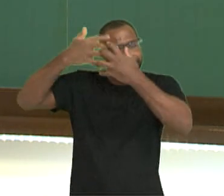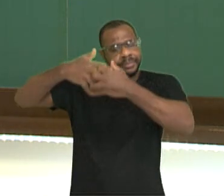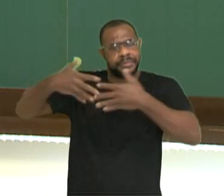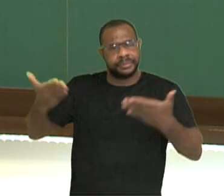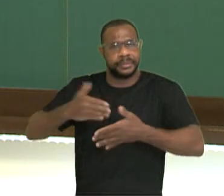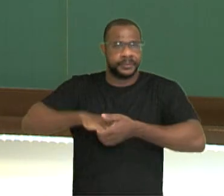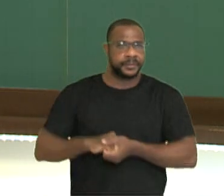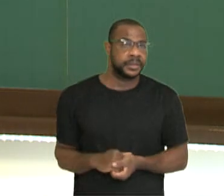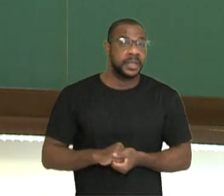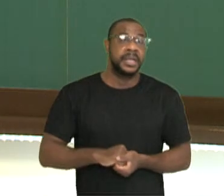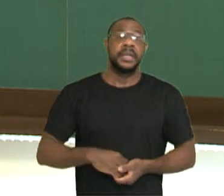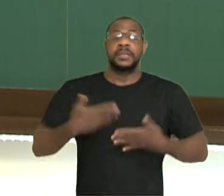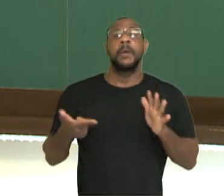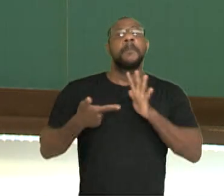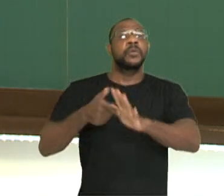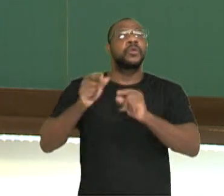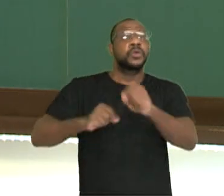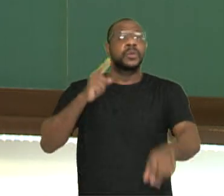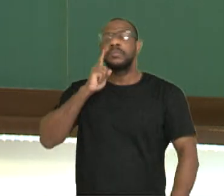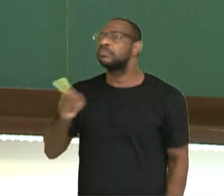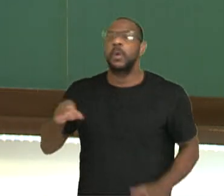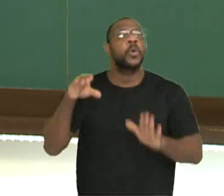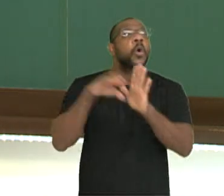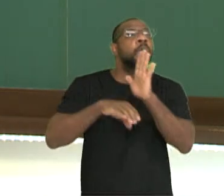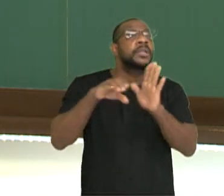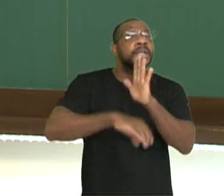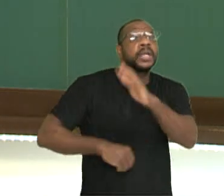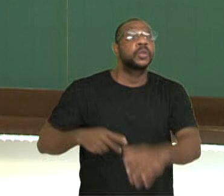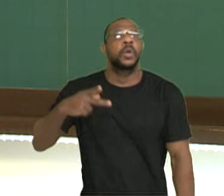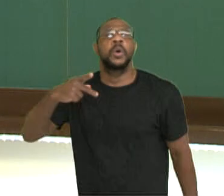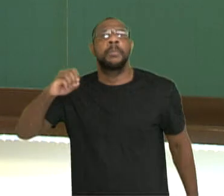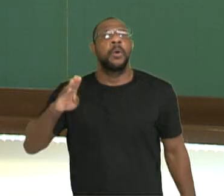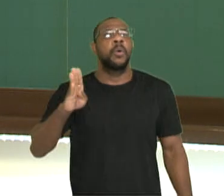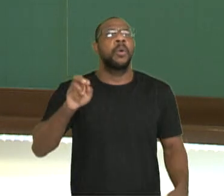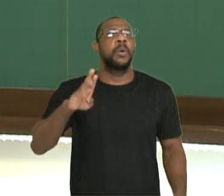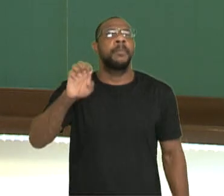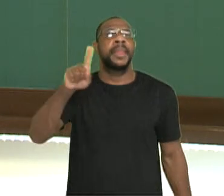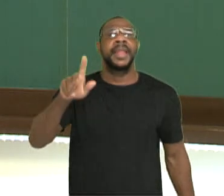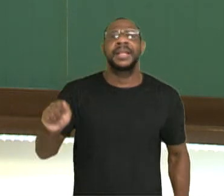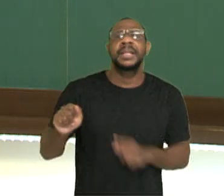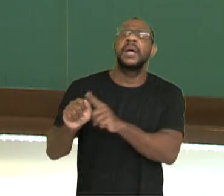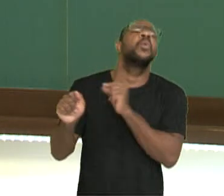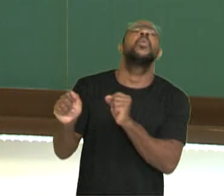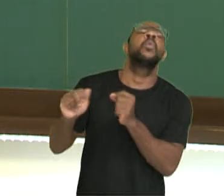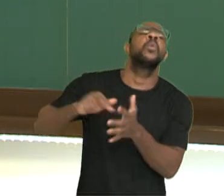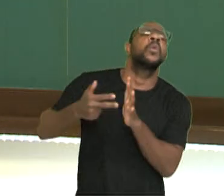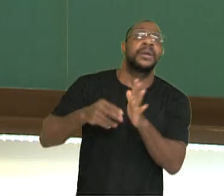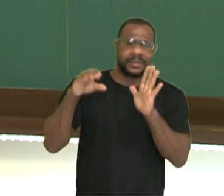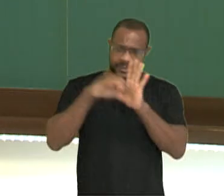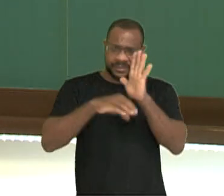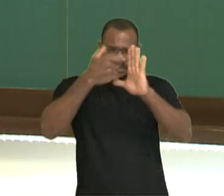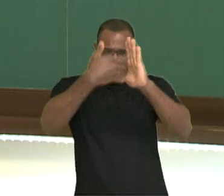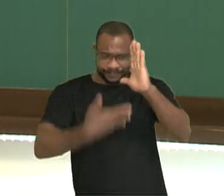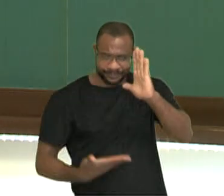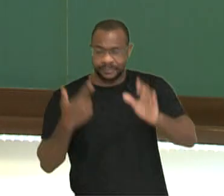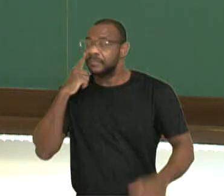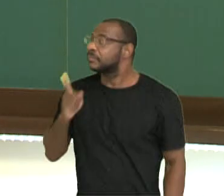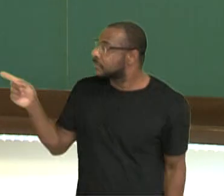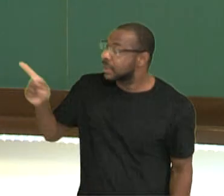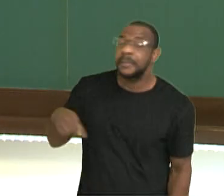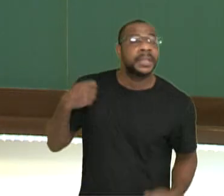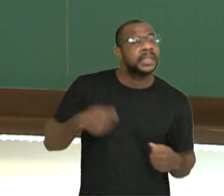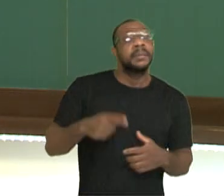E aí, a gente traz ali uma definição. O que é pobreza afinal? Precisamos responder essa pergunta,